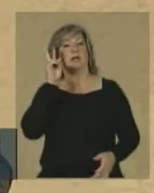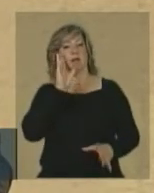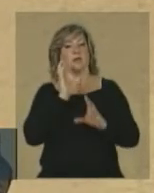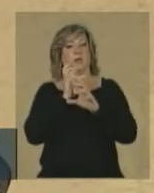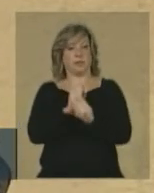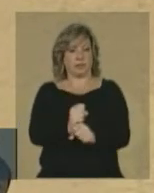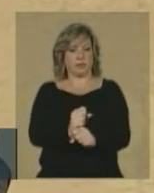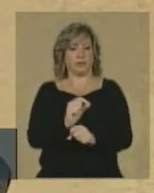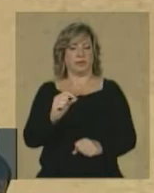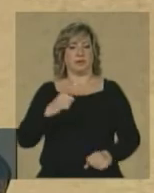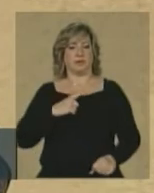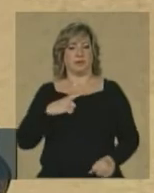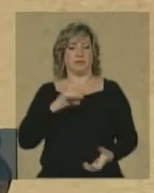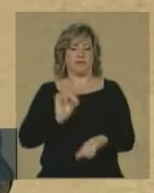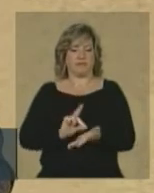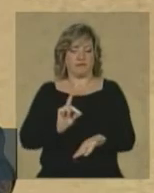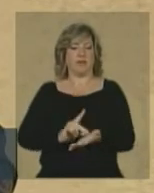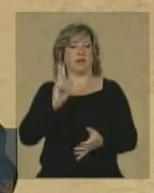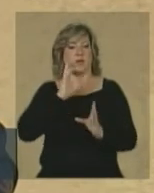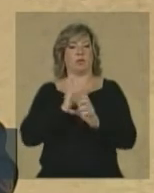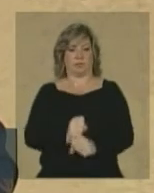da memória e da verdade.